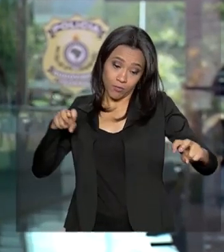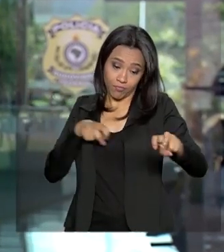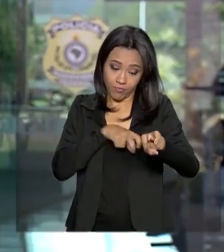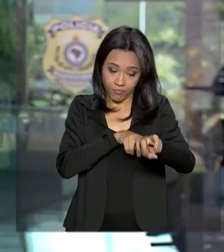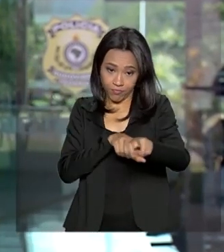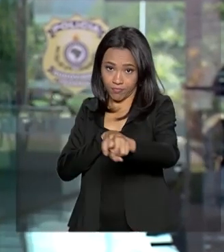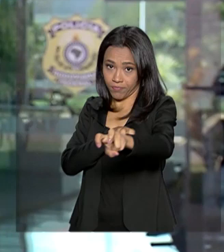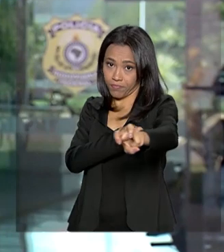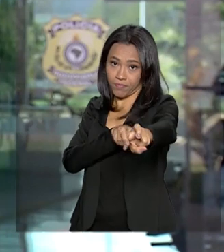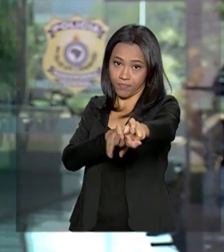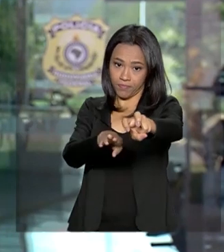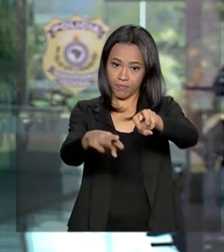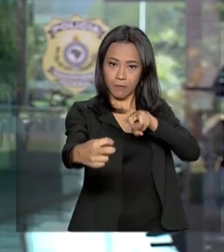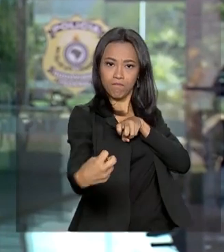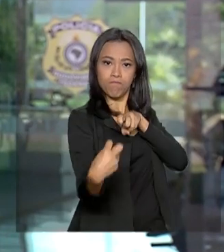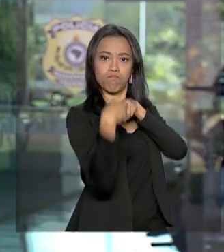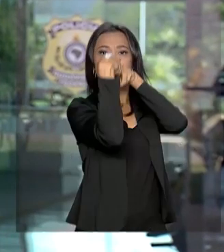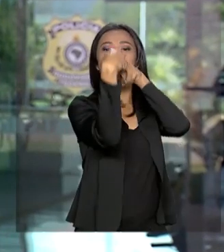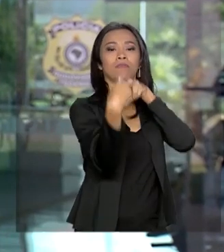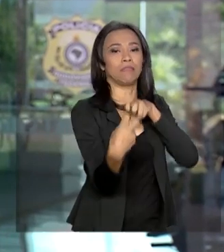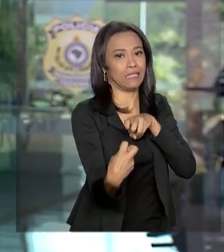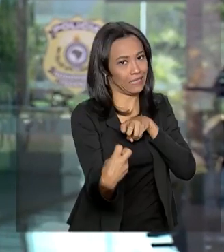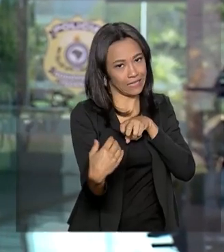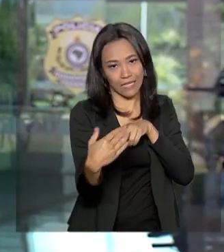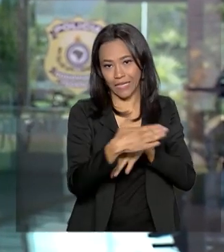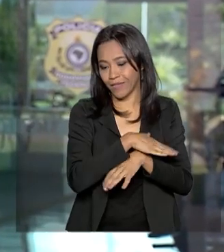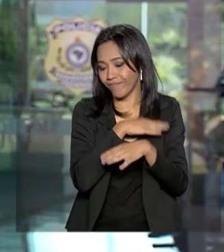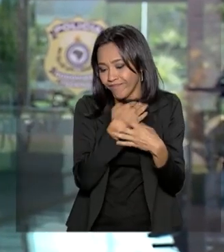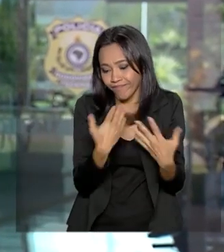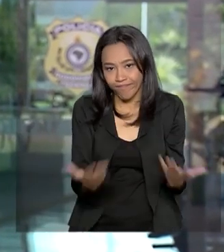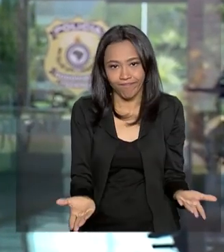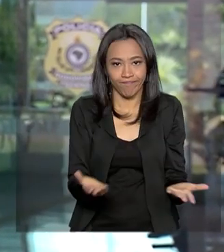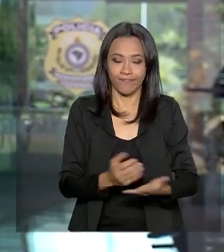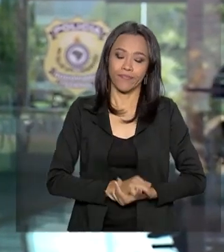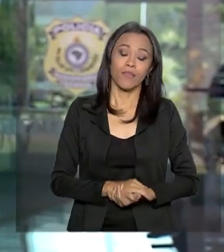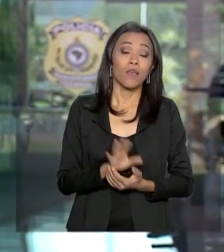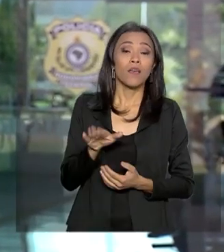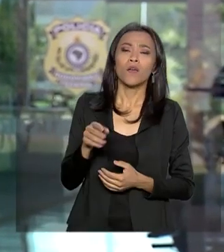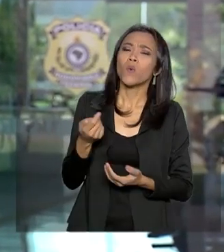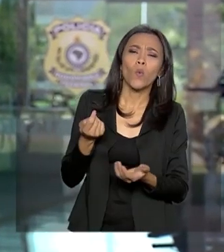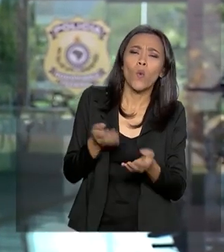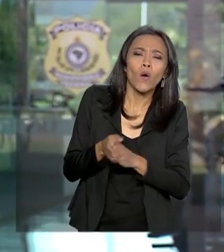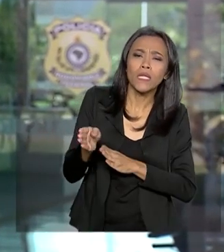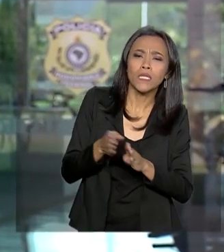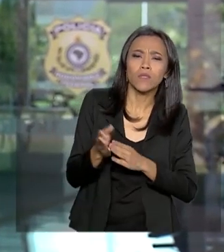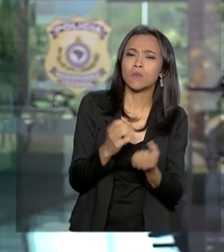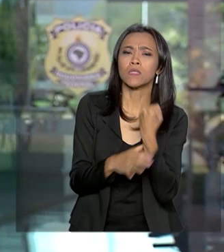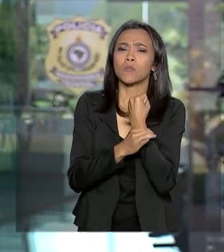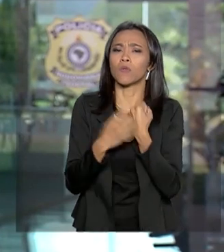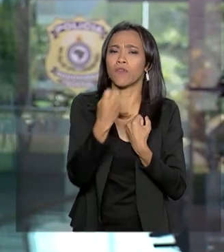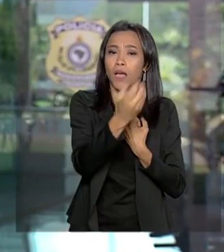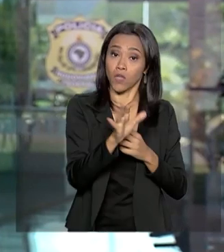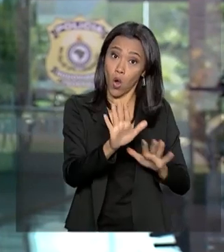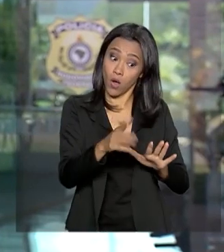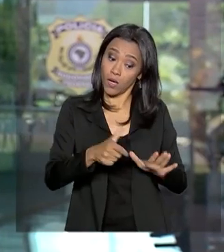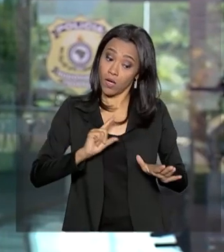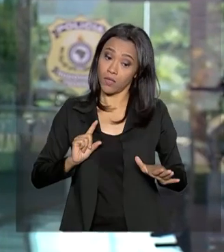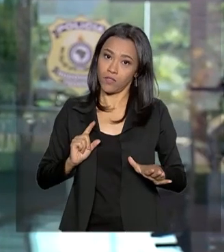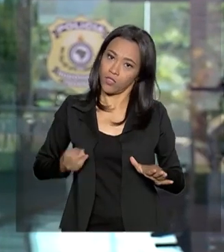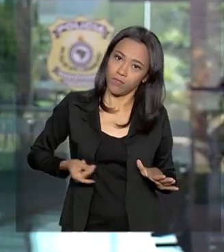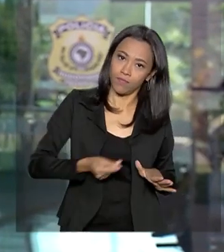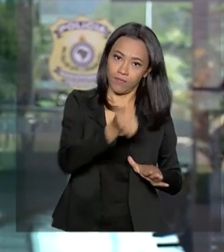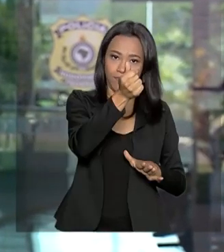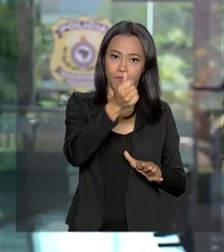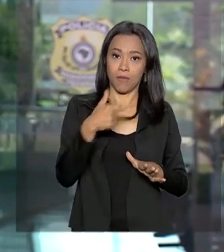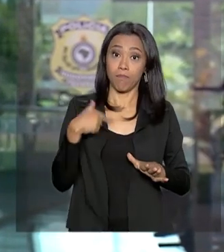frontal e isso, quando acontece, é extremamente letal. E as dicas, então, pra uma viagem segura? A viagem, ela começa antes de sair de casa. Então,